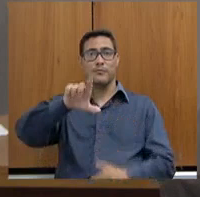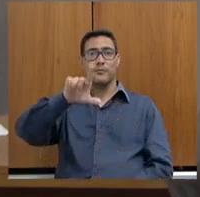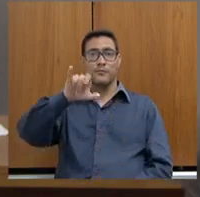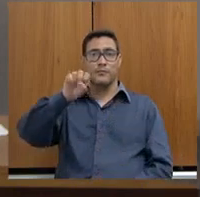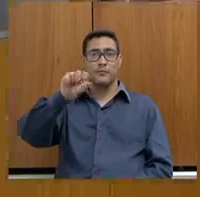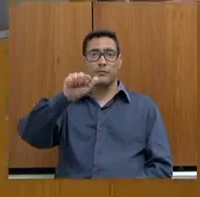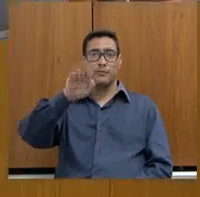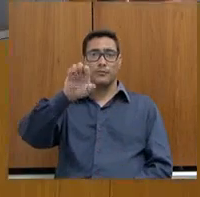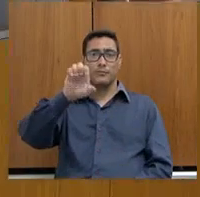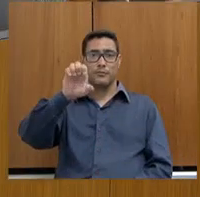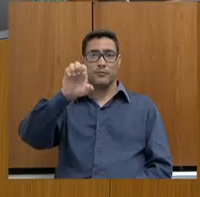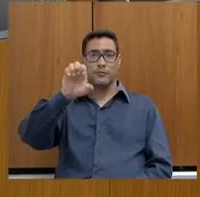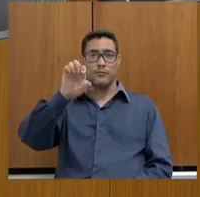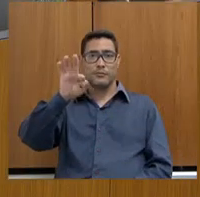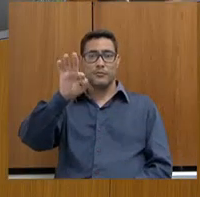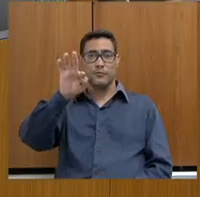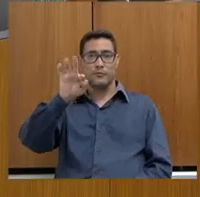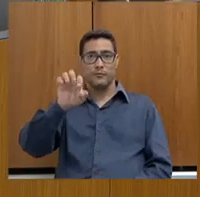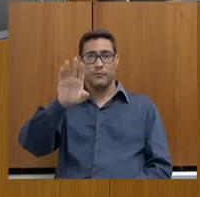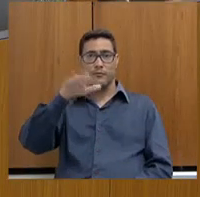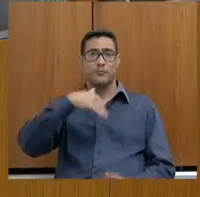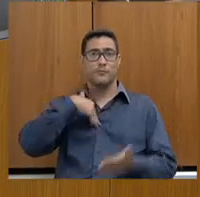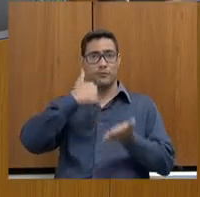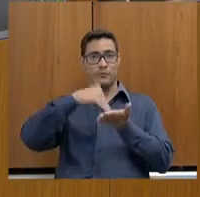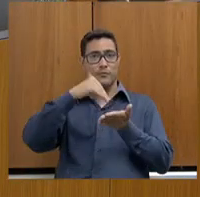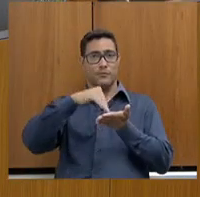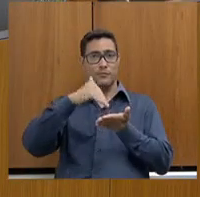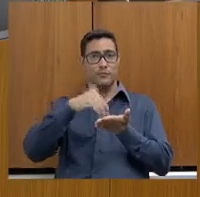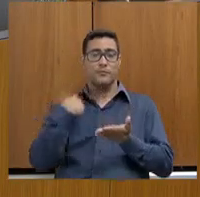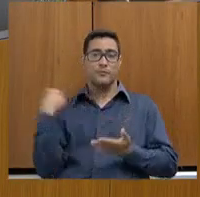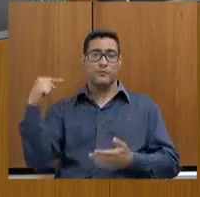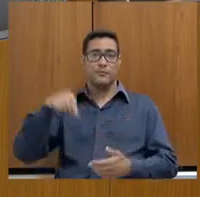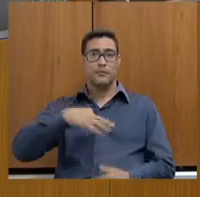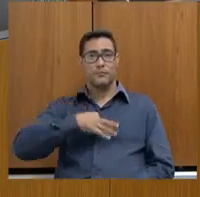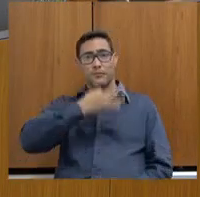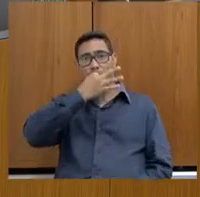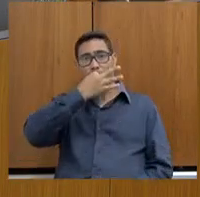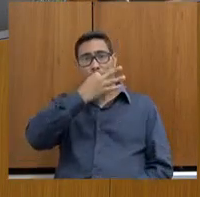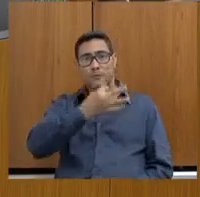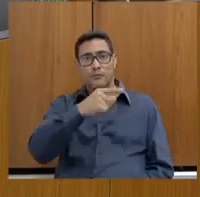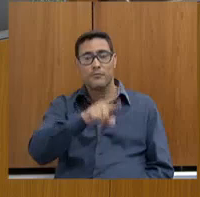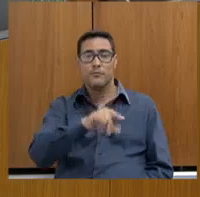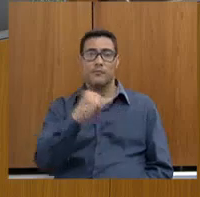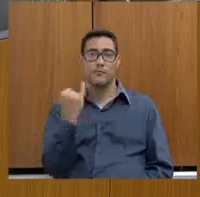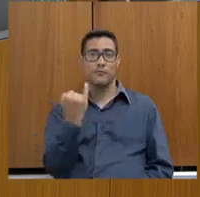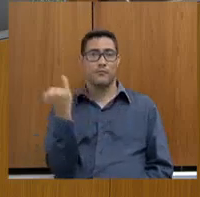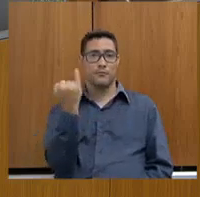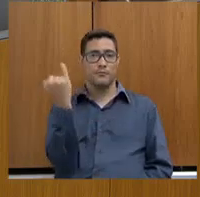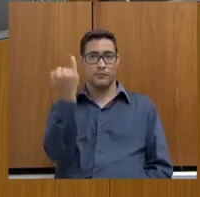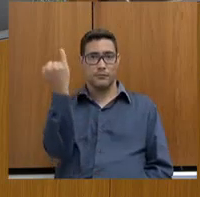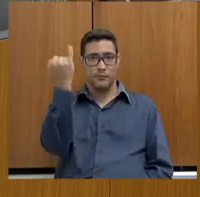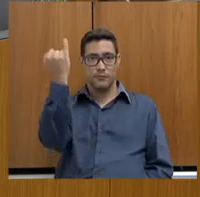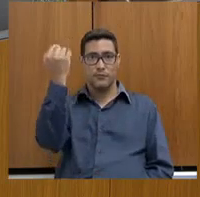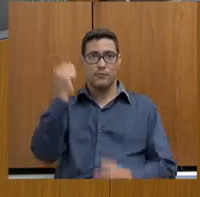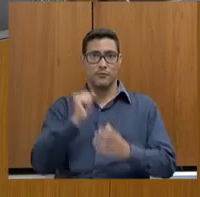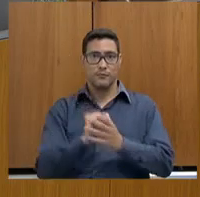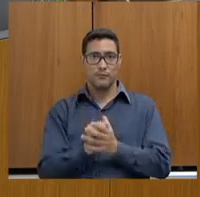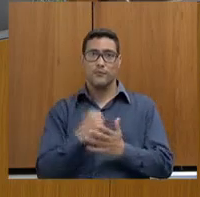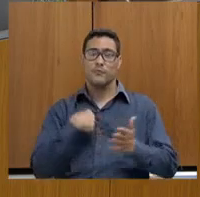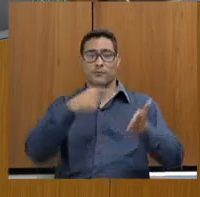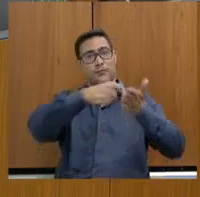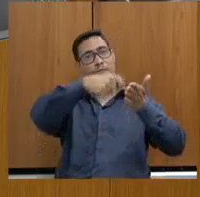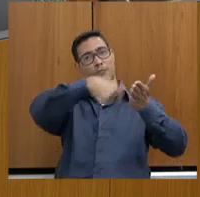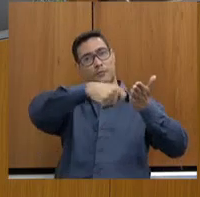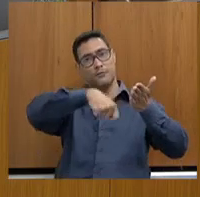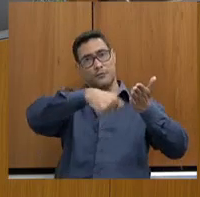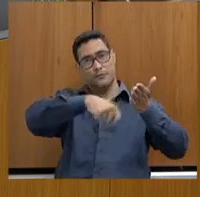por gentileza, o secretário trouxe aqui uma sugestão muito importante, que ela deve ser anotada pela